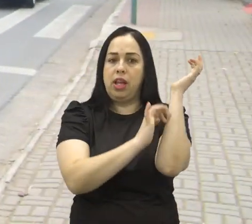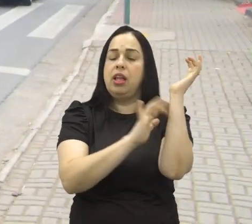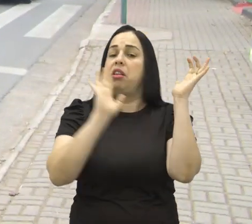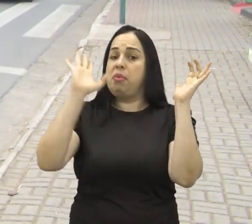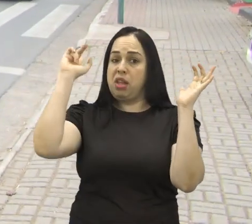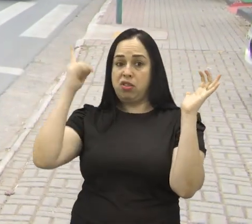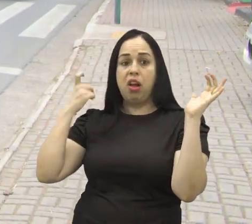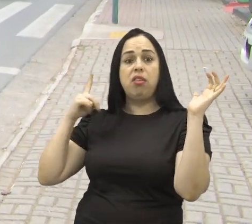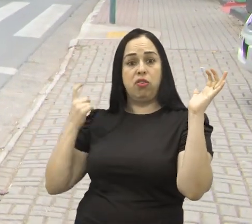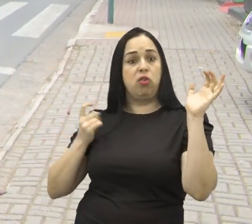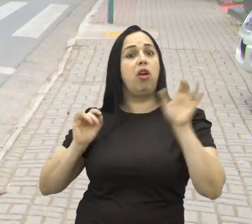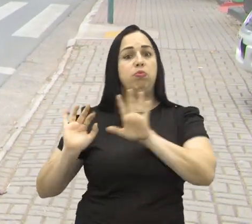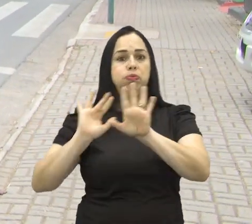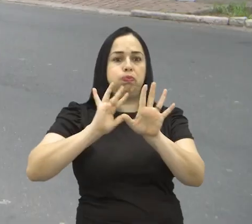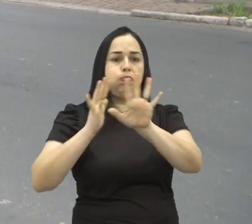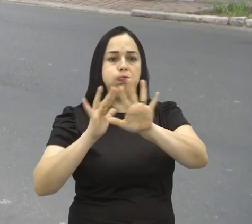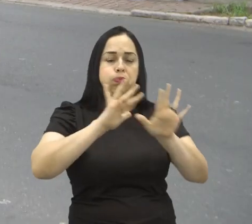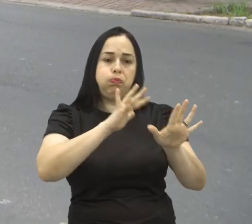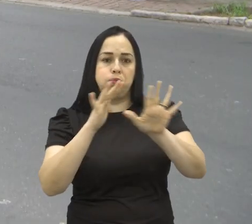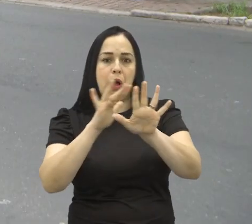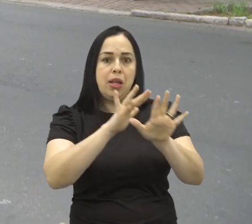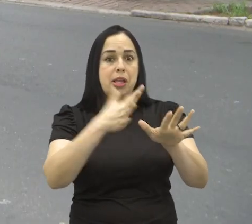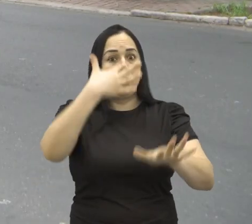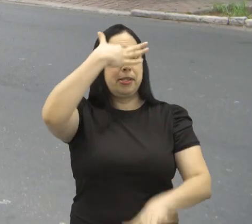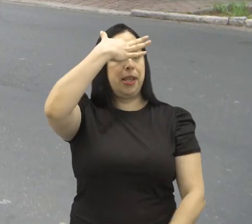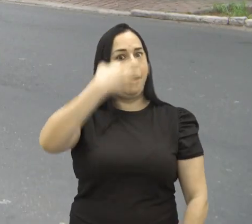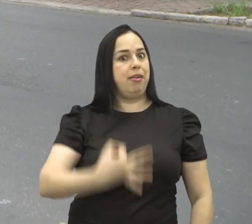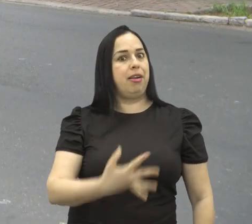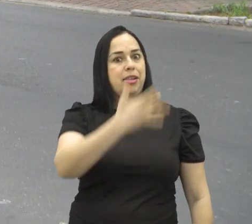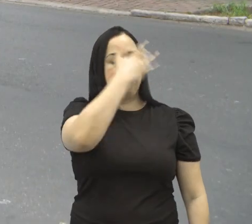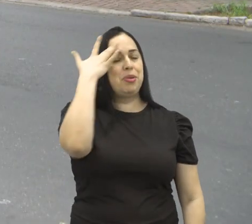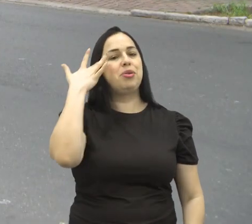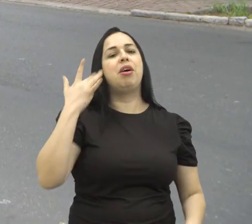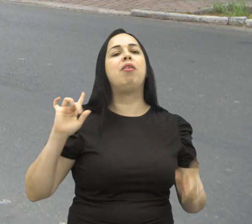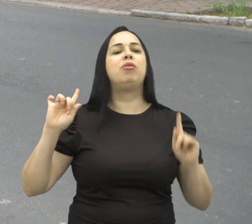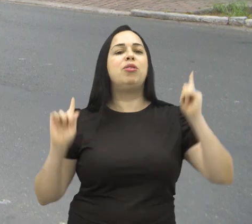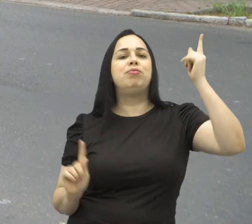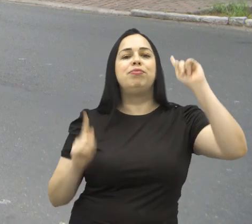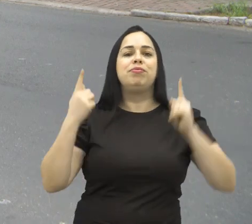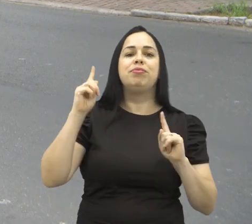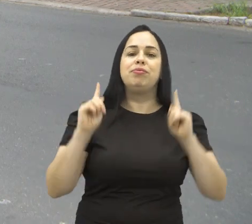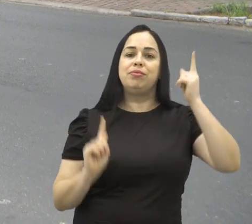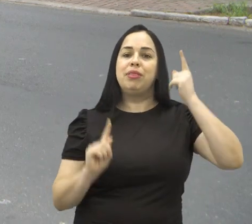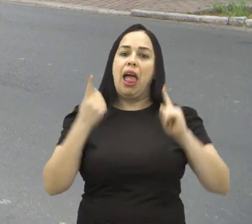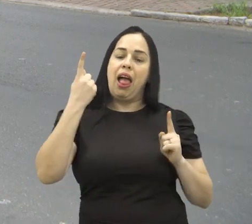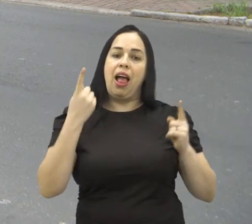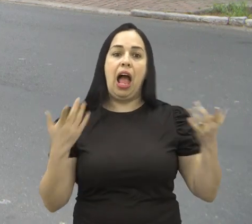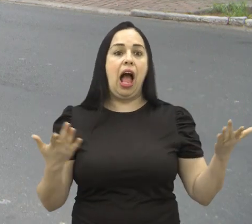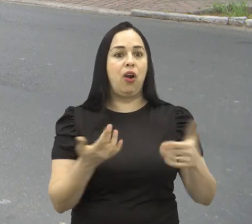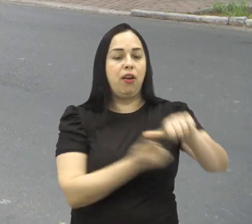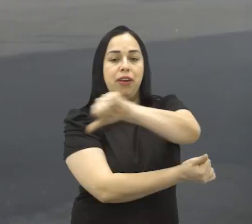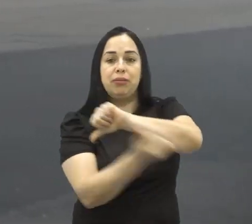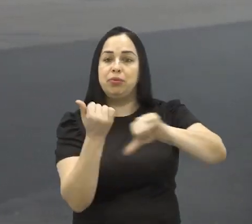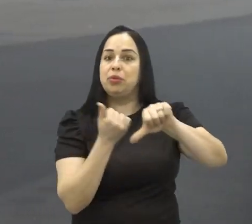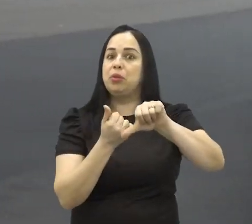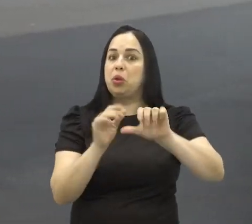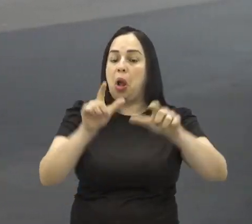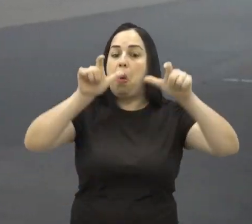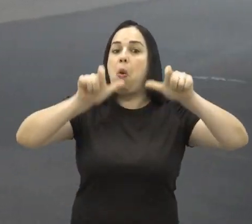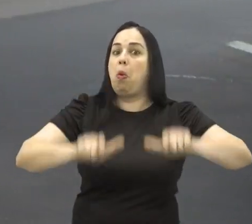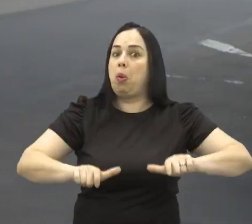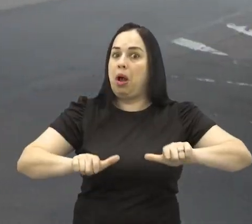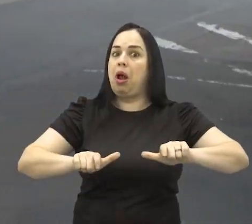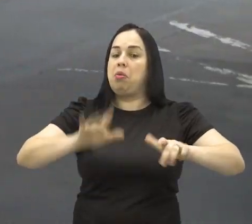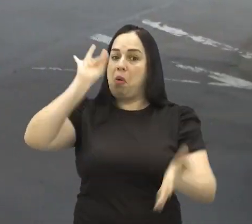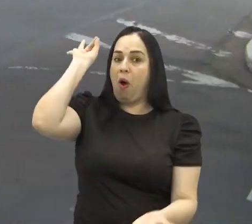já receberam blocos de carnaval. E são destino certo de muitos foliões. Espaço que agora vai se tornar um